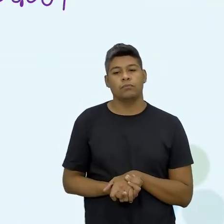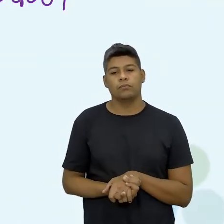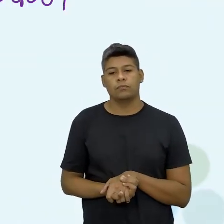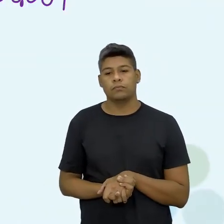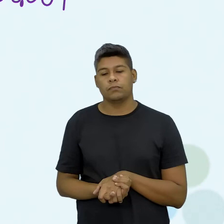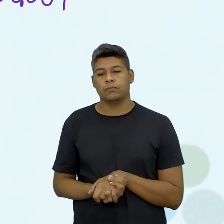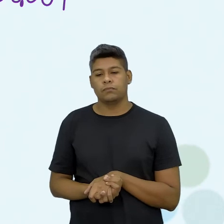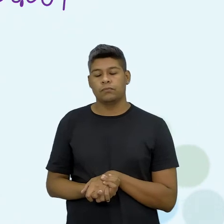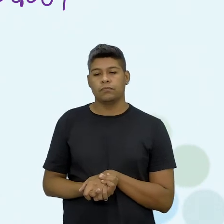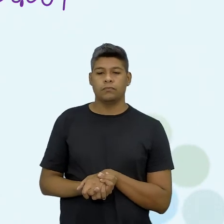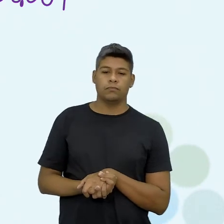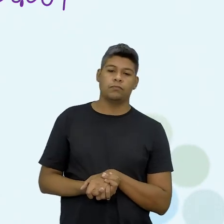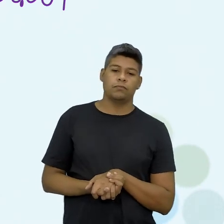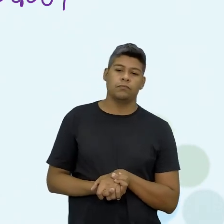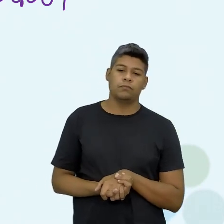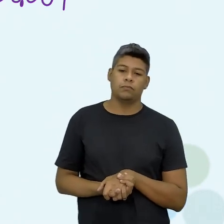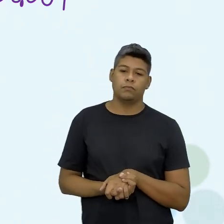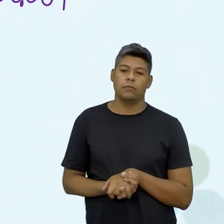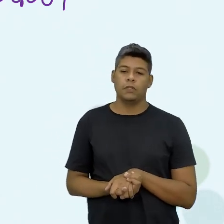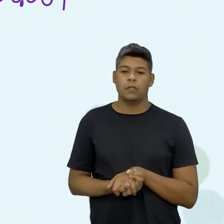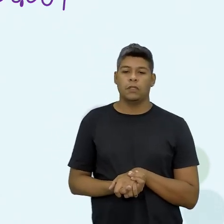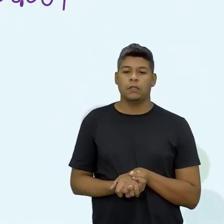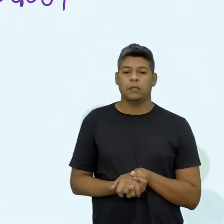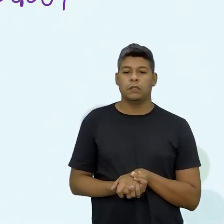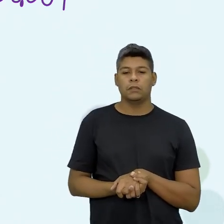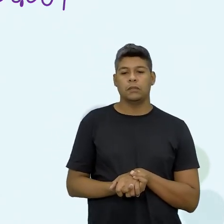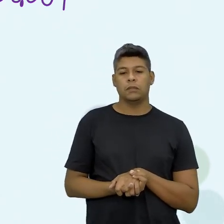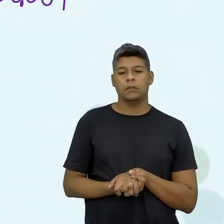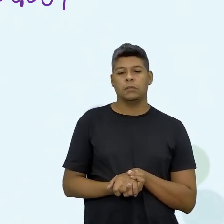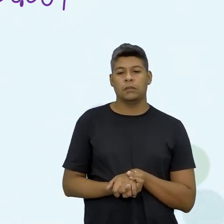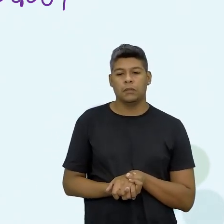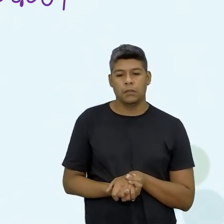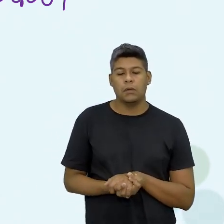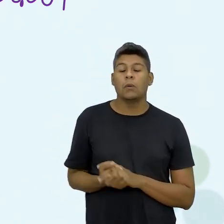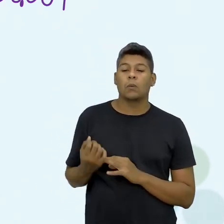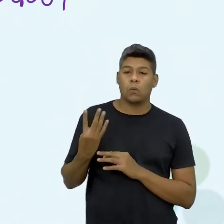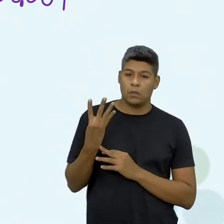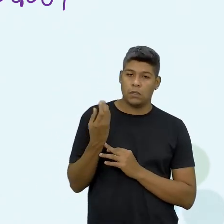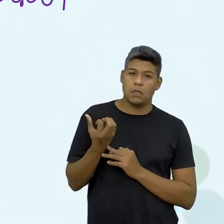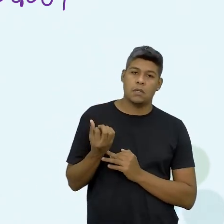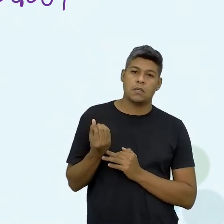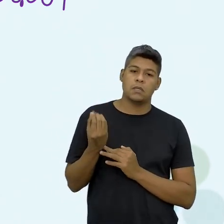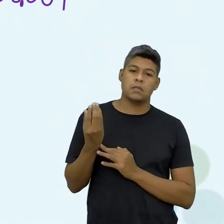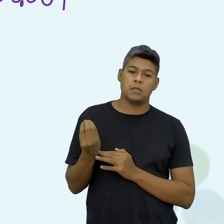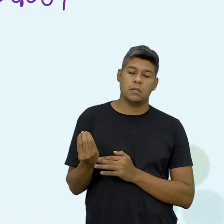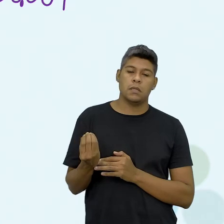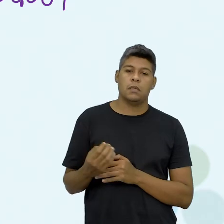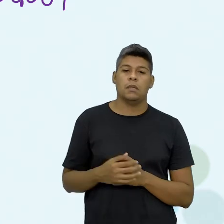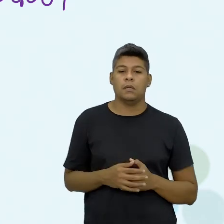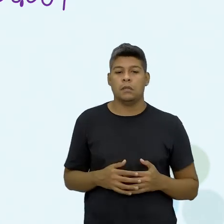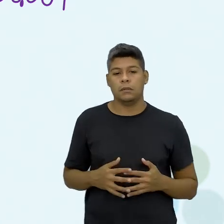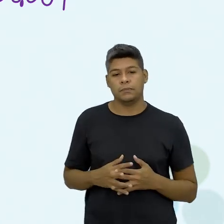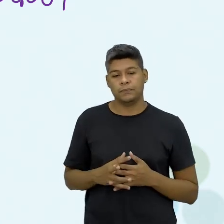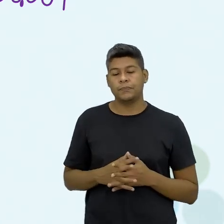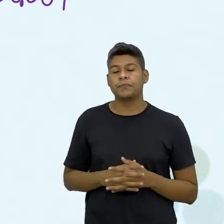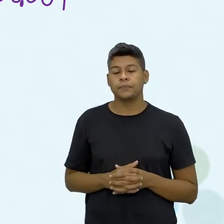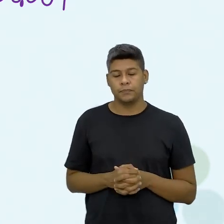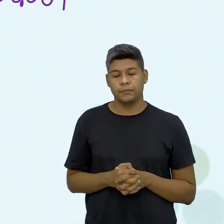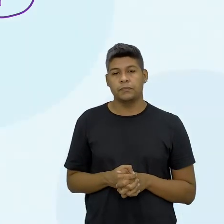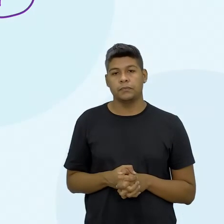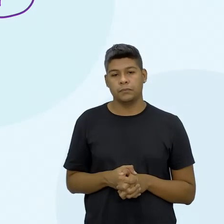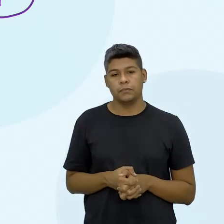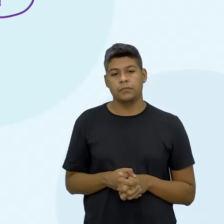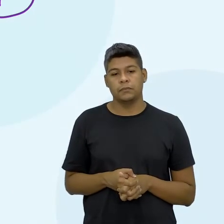$ 120. Aqui vai dar R$ sobrou aí R$ 460.